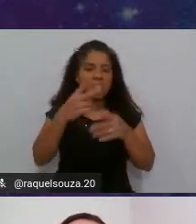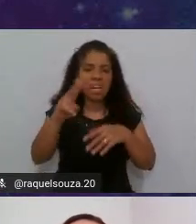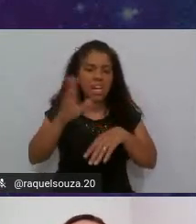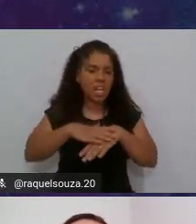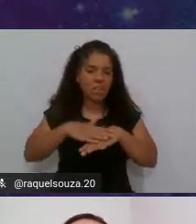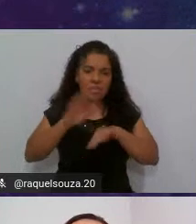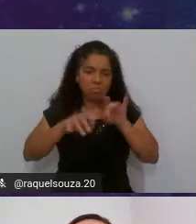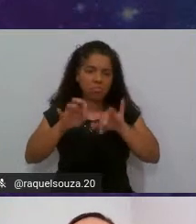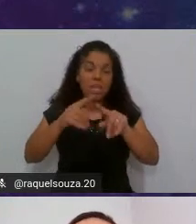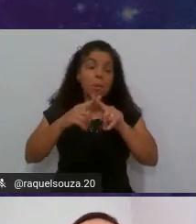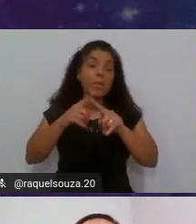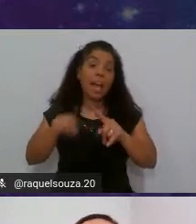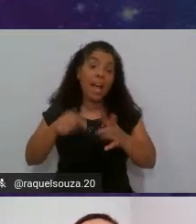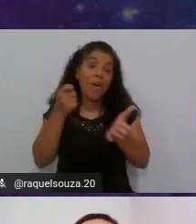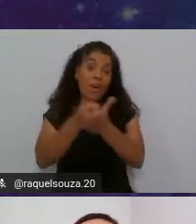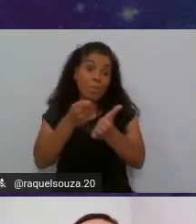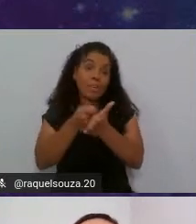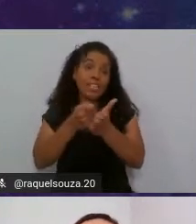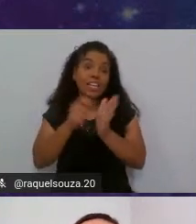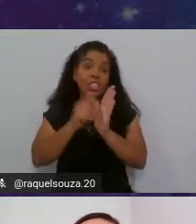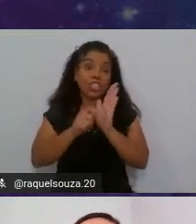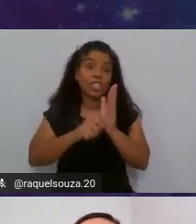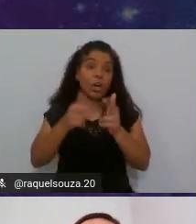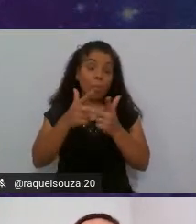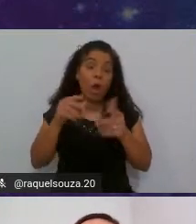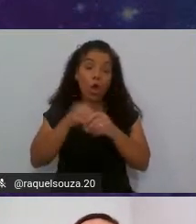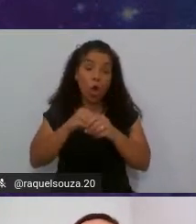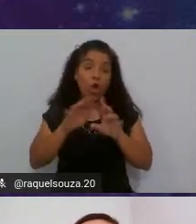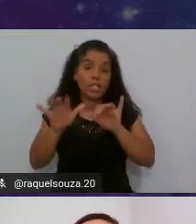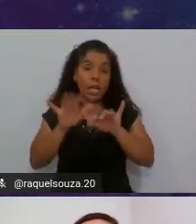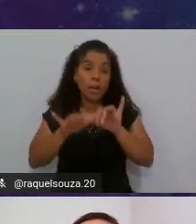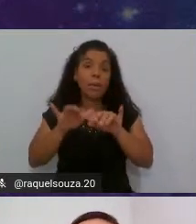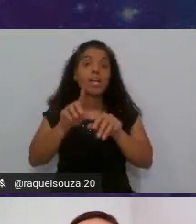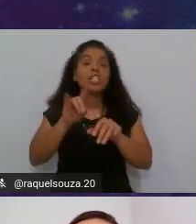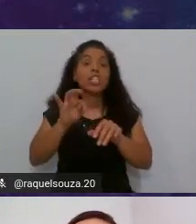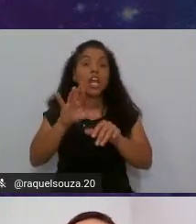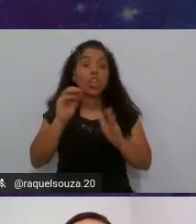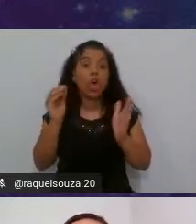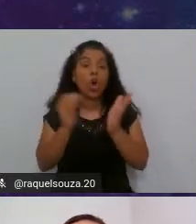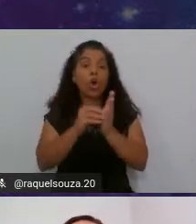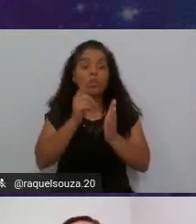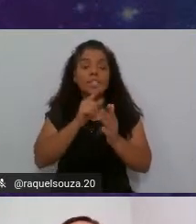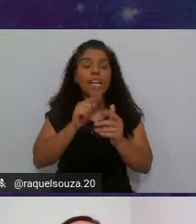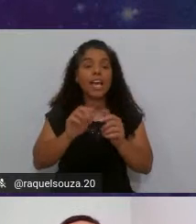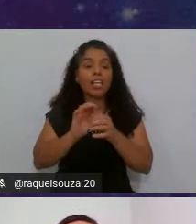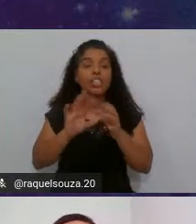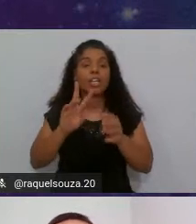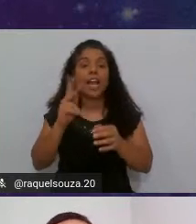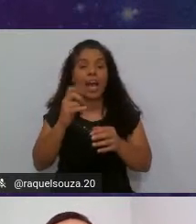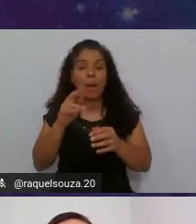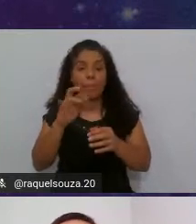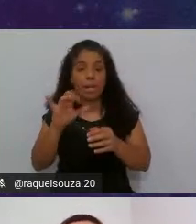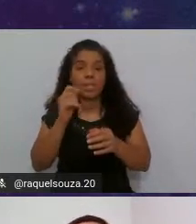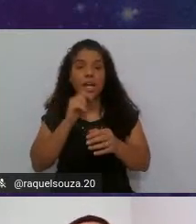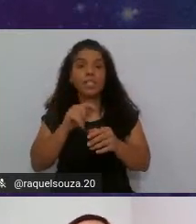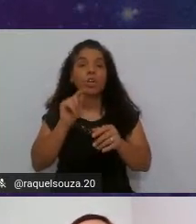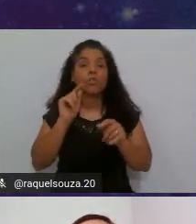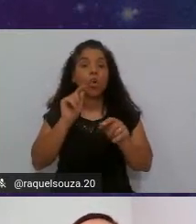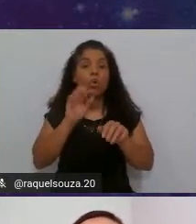na verdade é obrigatório digitarmos alguma coisa para que o diretório ponto meta seja habilitado então eu vou digitar o